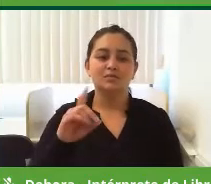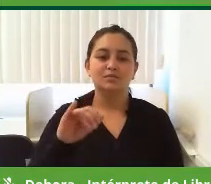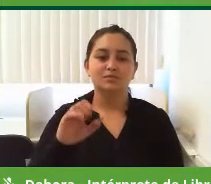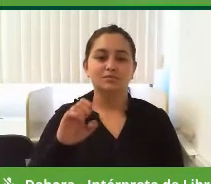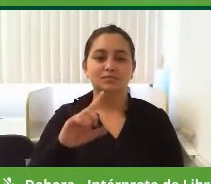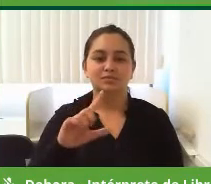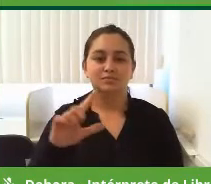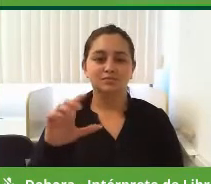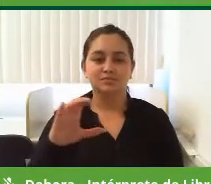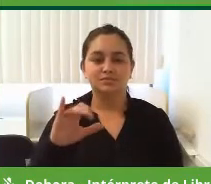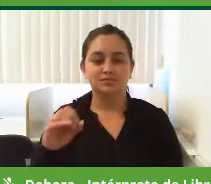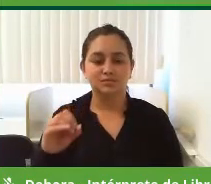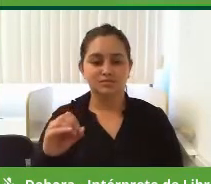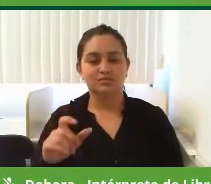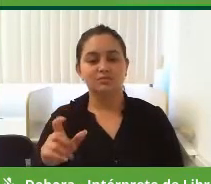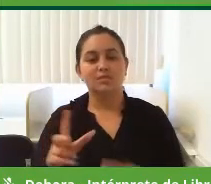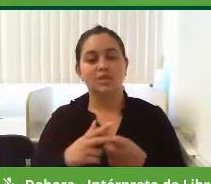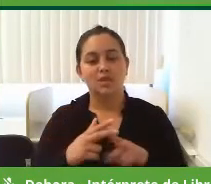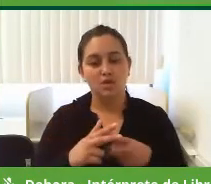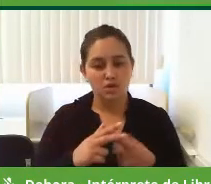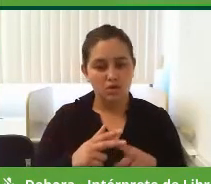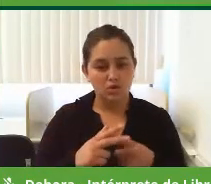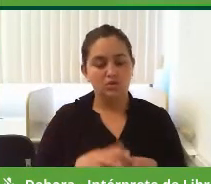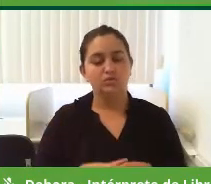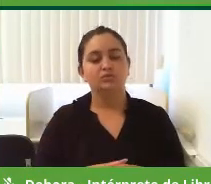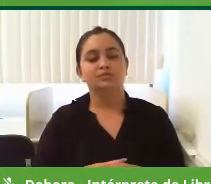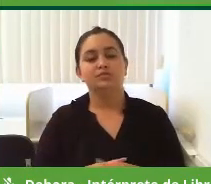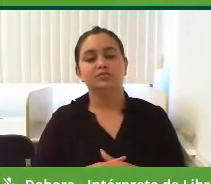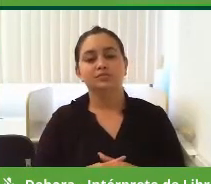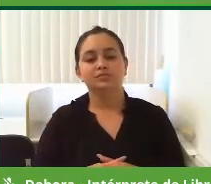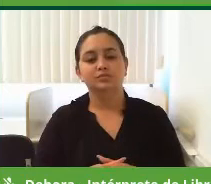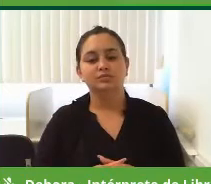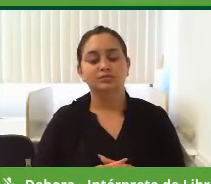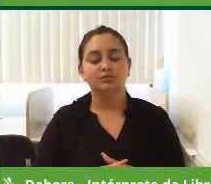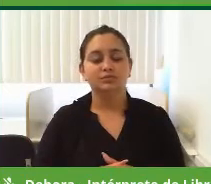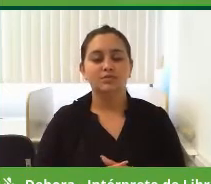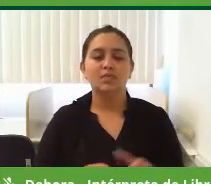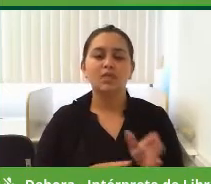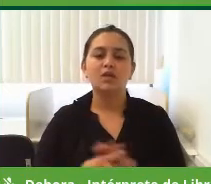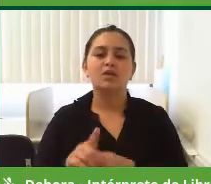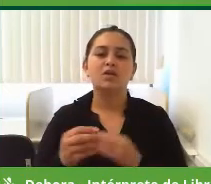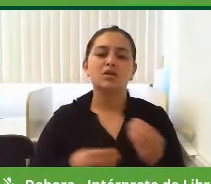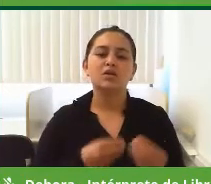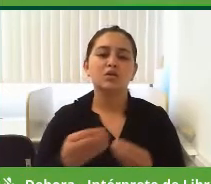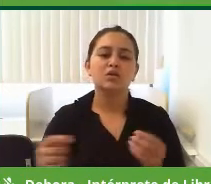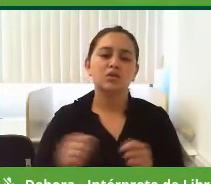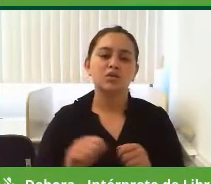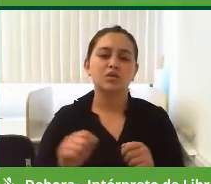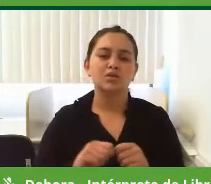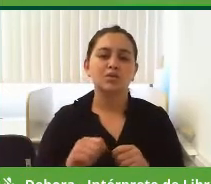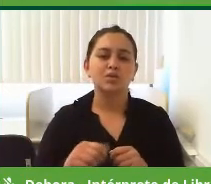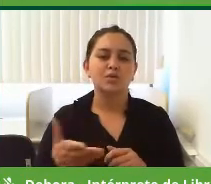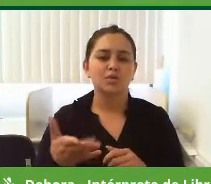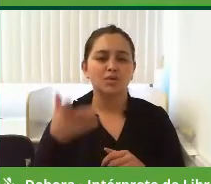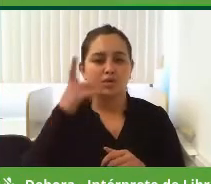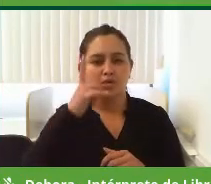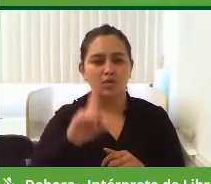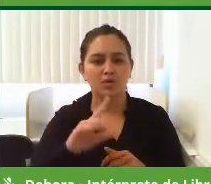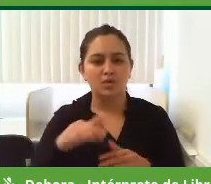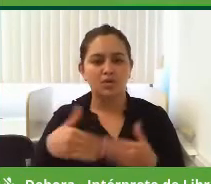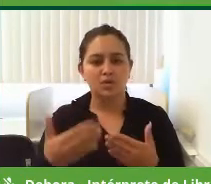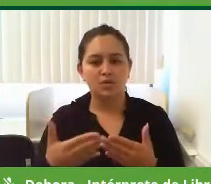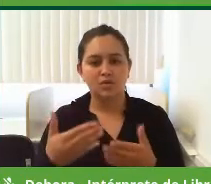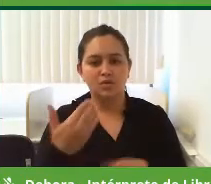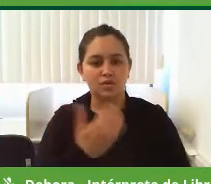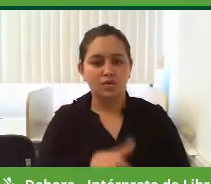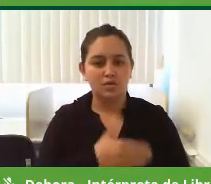ele é do curso de engenharia mecânica, então ele pergunta o seguinte, como fazer para garantir que quando uma